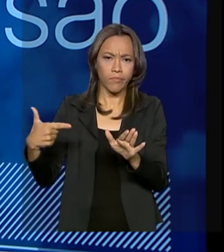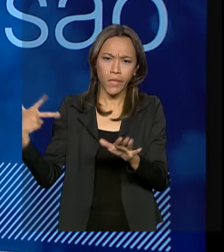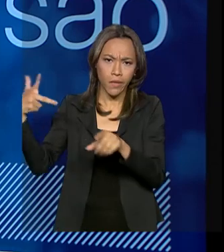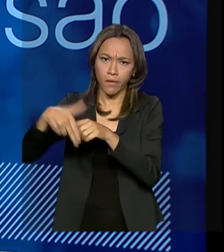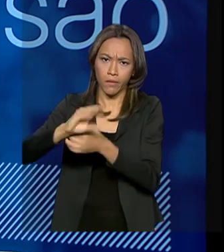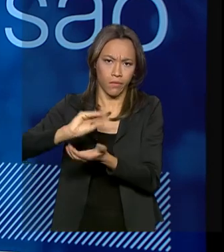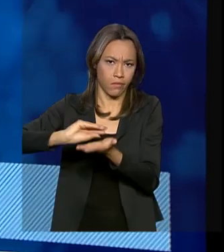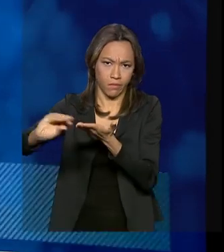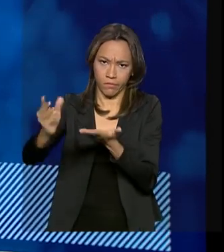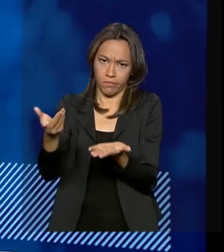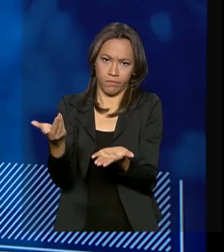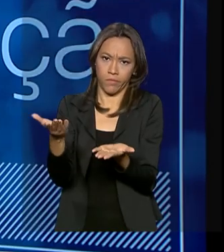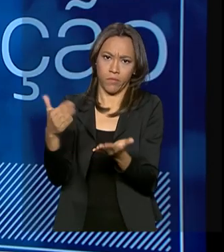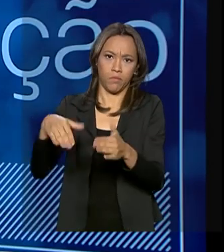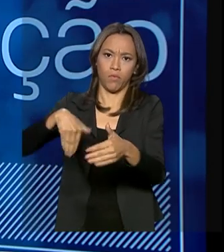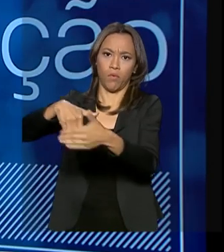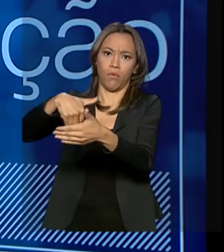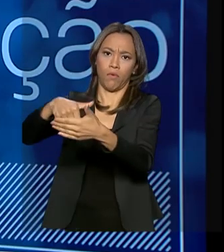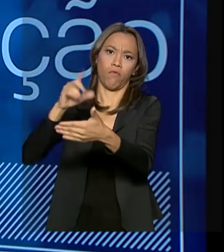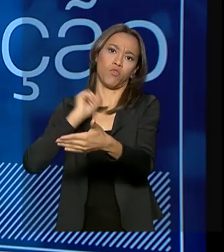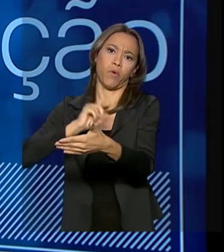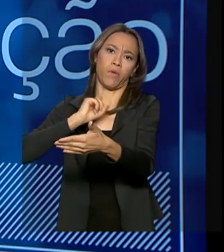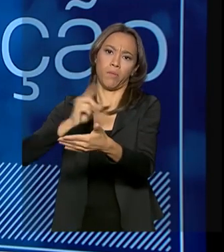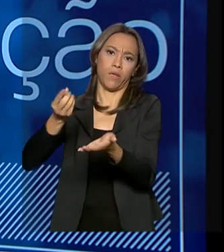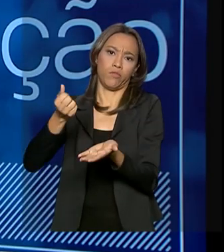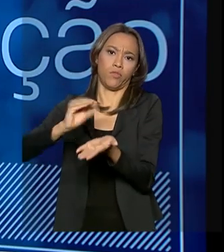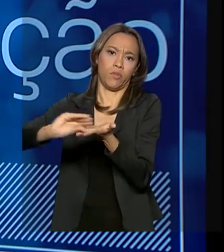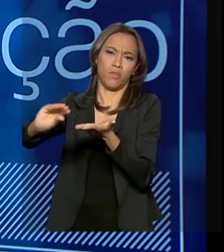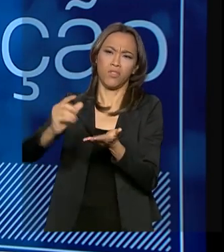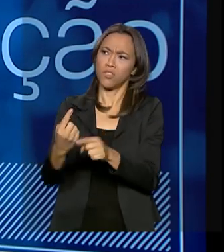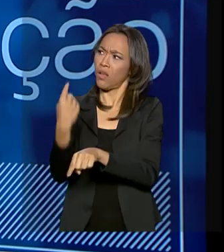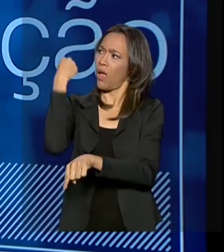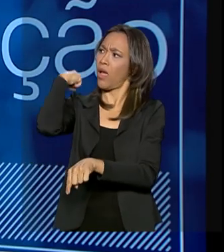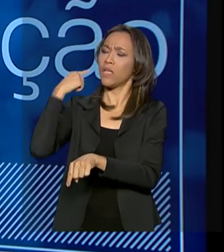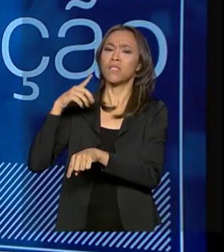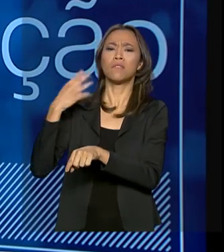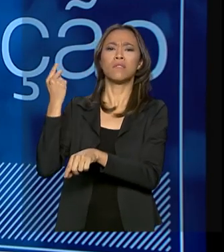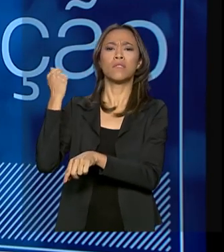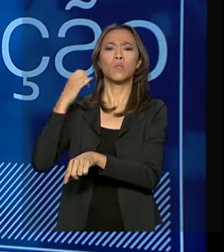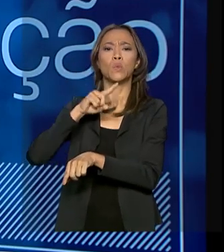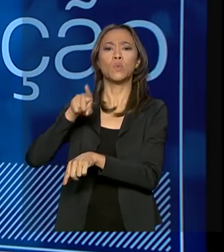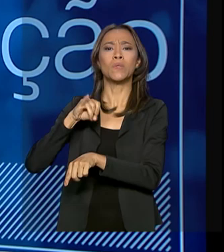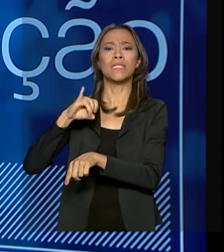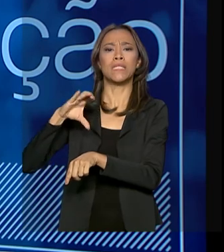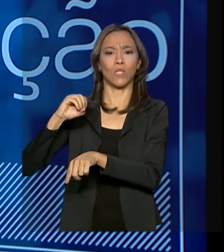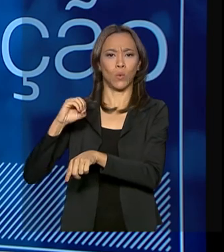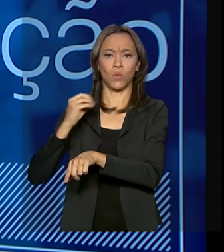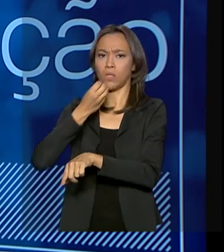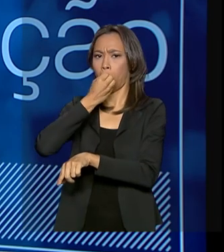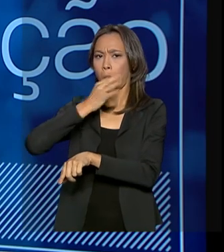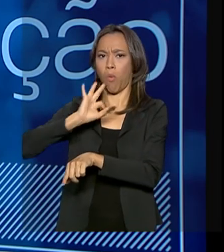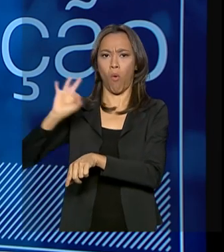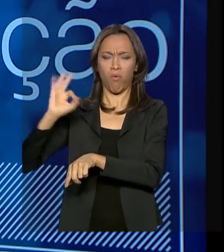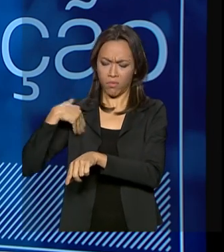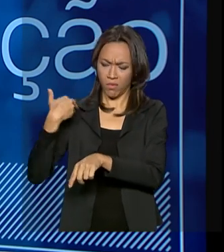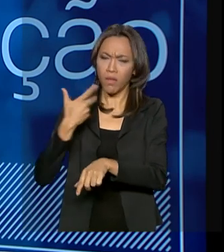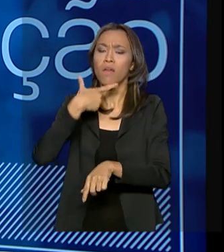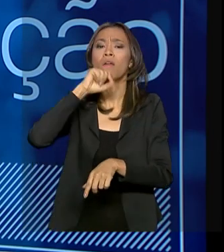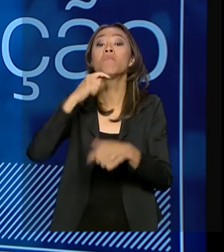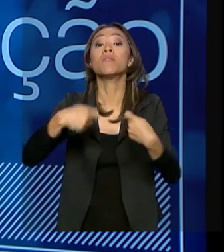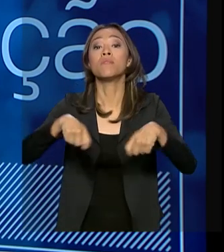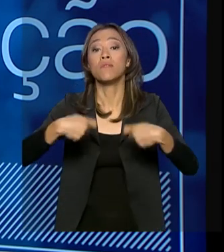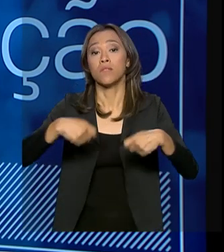patrocinar o Flamengo. Tanto que ele está jogando melhor desde a época do Zico. Não precisa, o Flamengo não precisa da Caixa. Quem que precisa da Caixa?